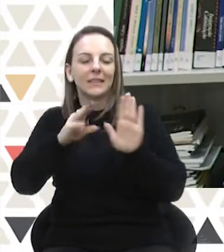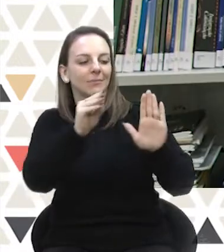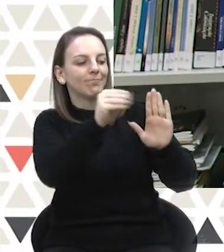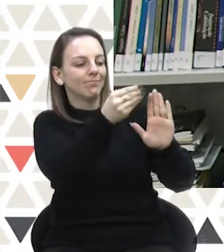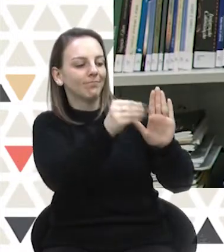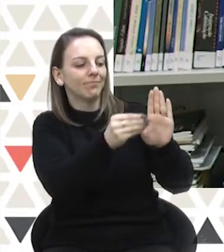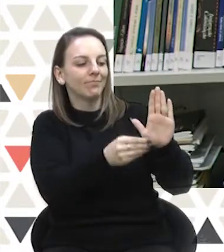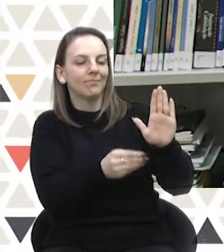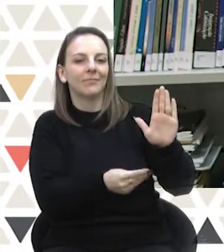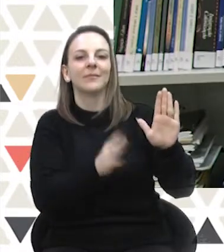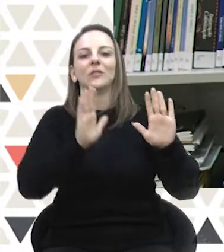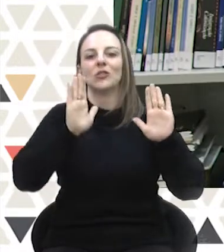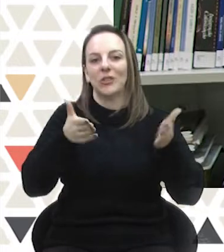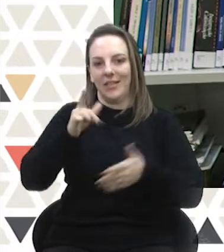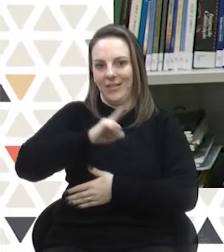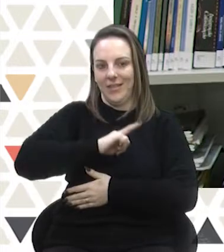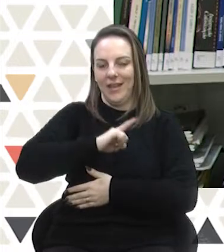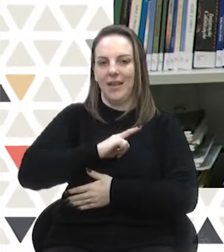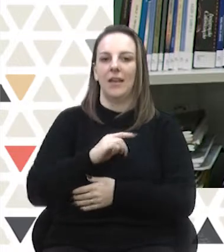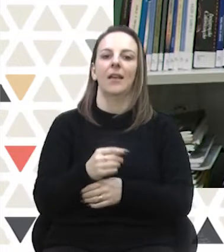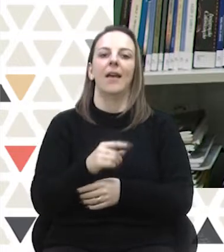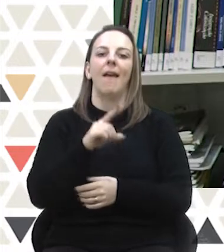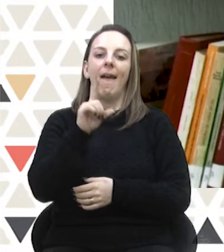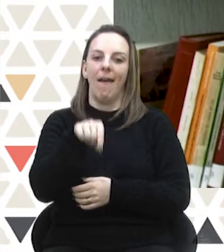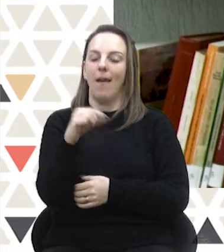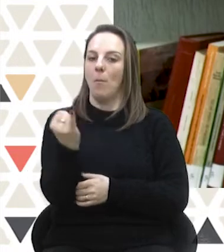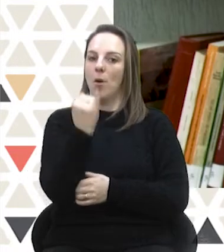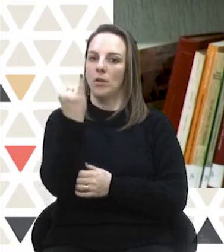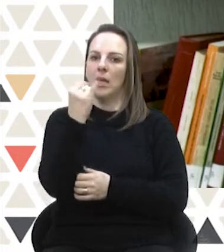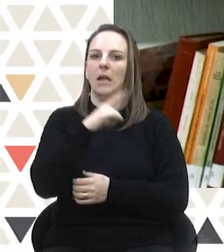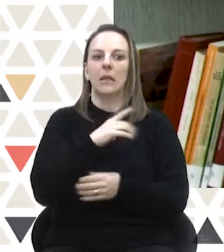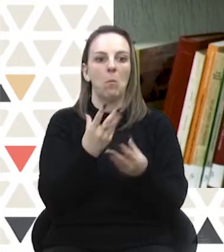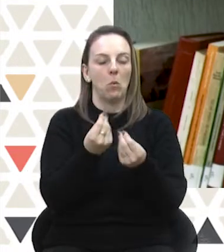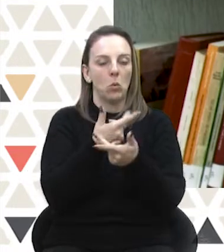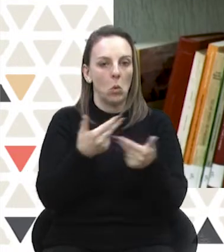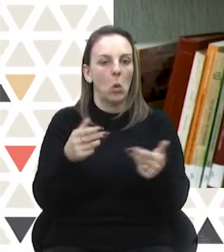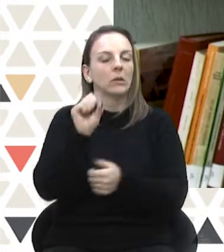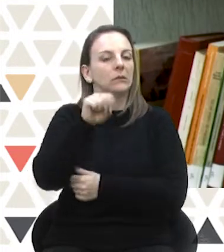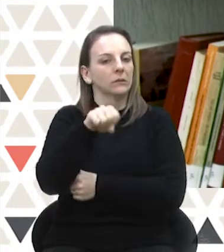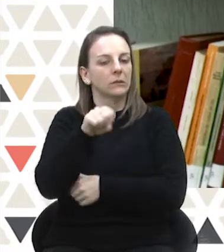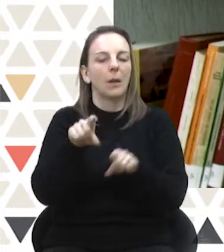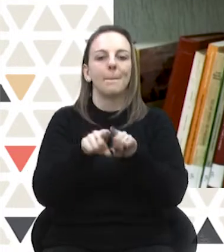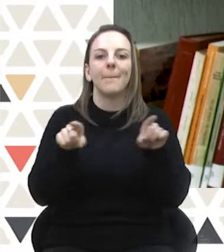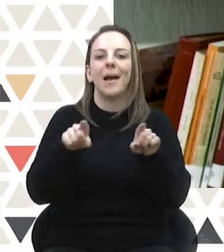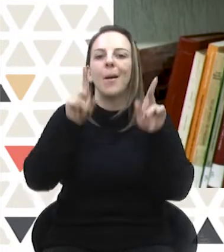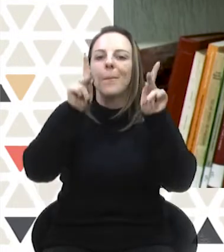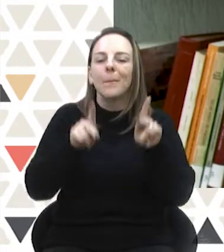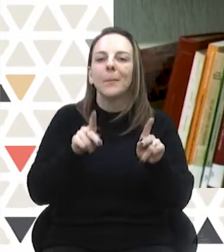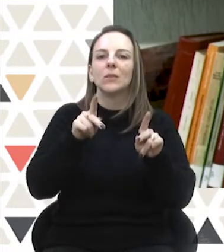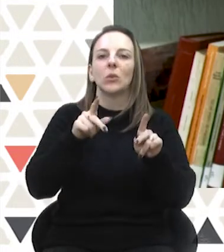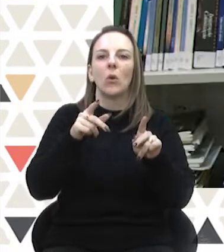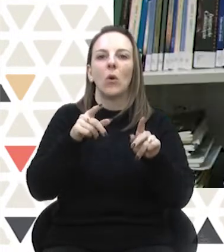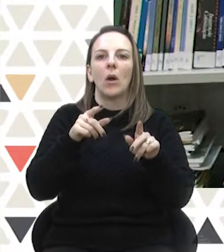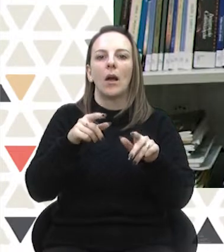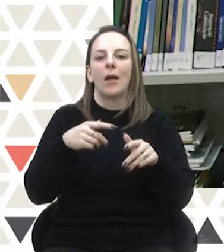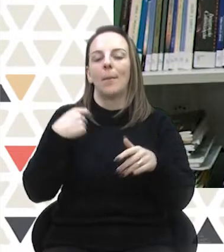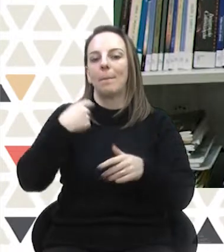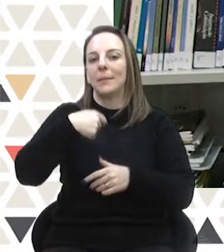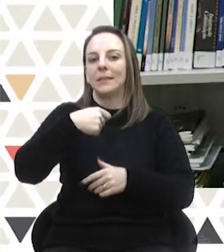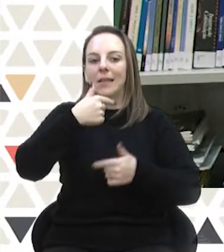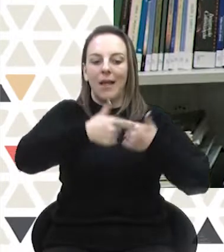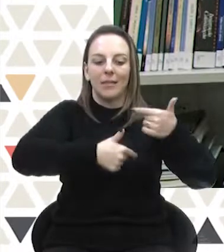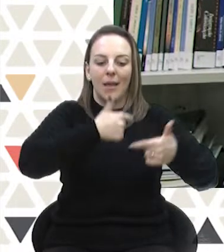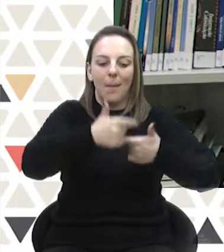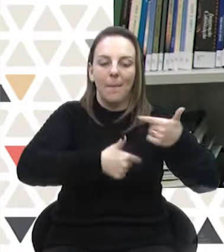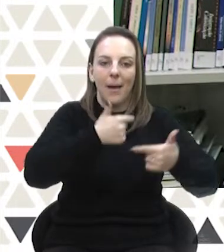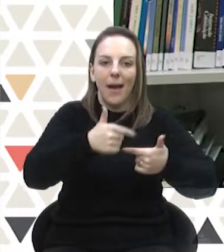resoluções muito importantes, é bastante coisa? Sim. Mas todos aqueles que se dedicam ao estudo do direito